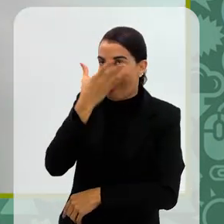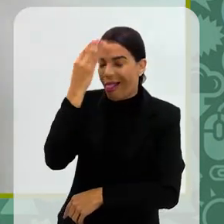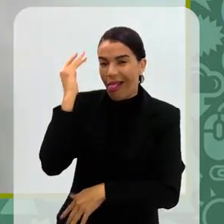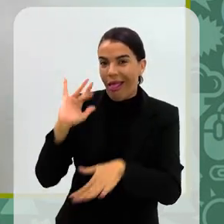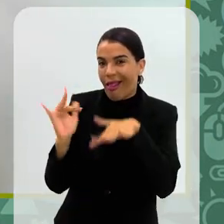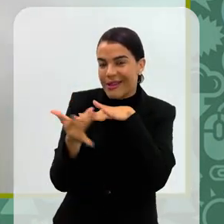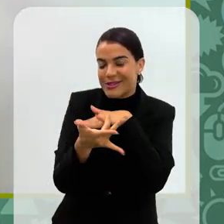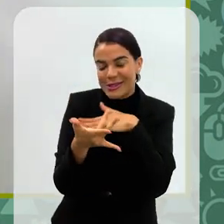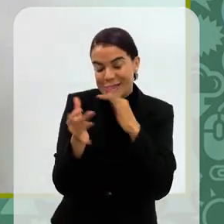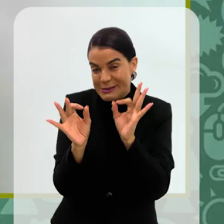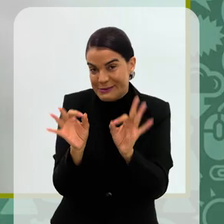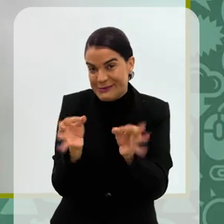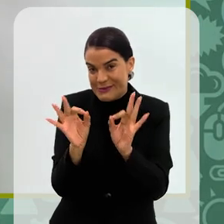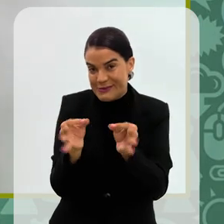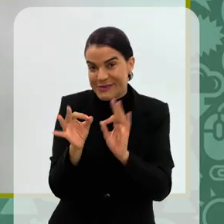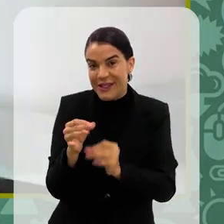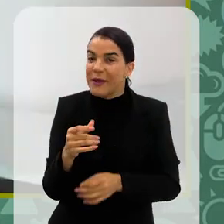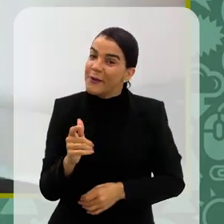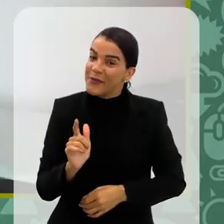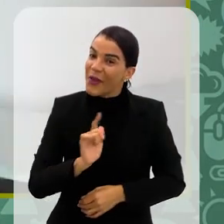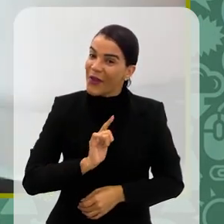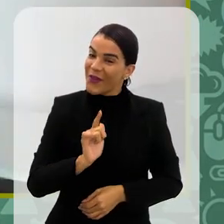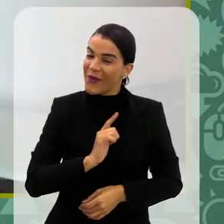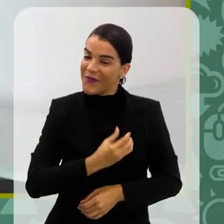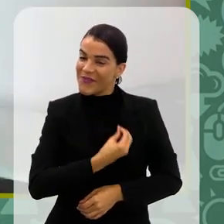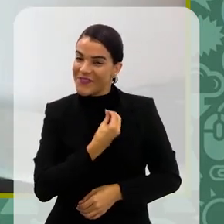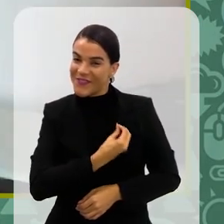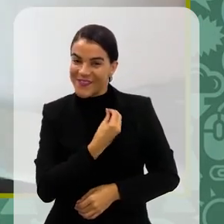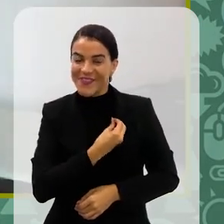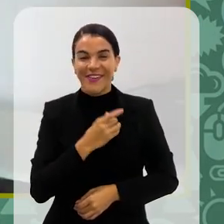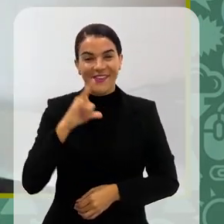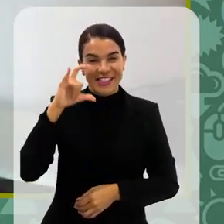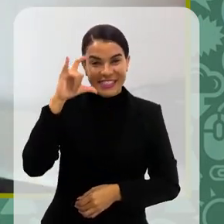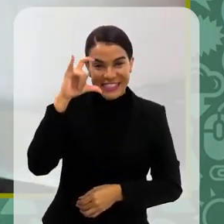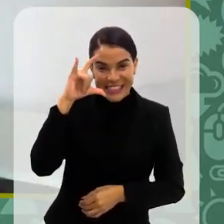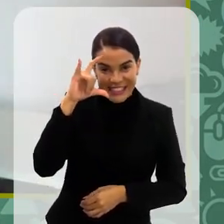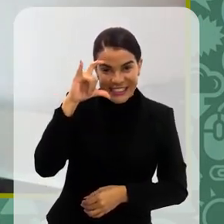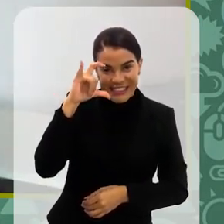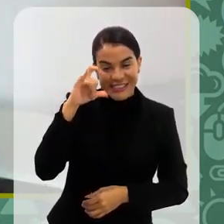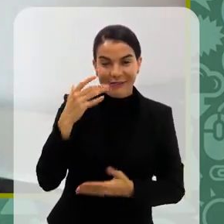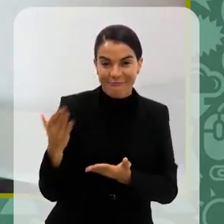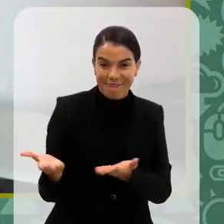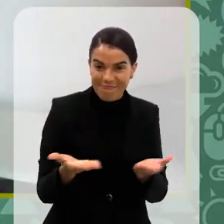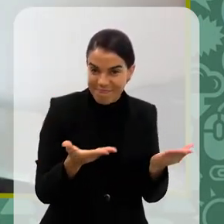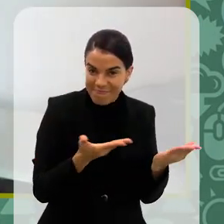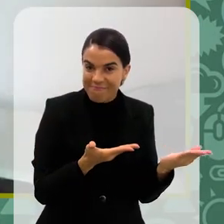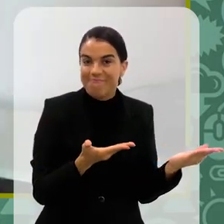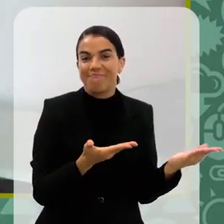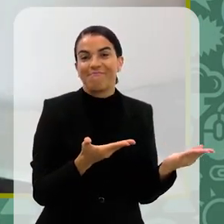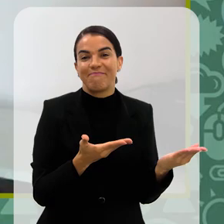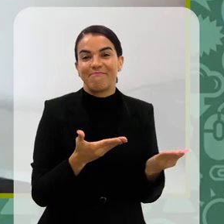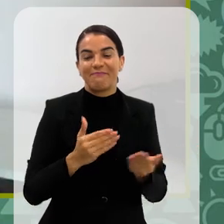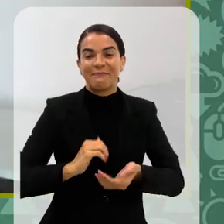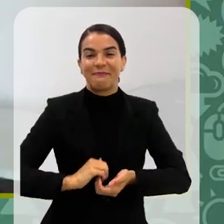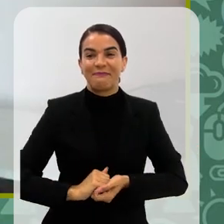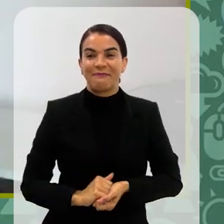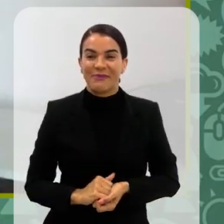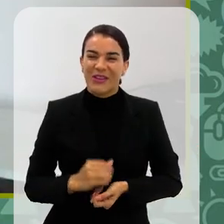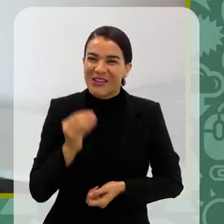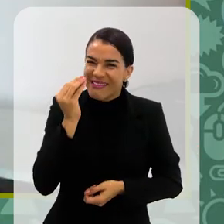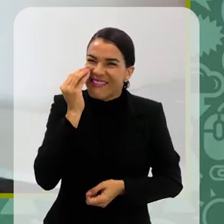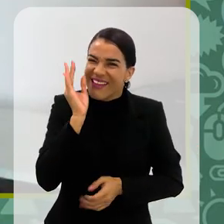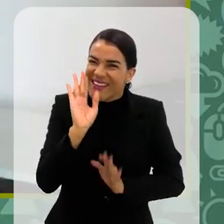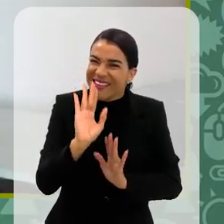redes sociais, né? Então, gente, também estou, TikTok e Instagram, arroba, Luciane, underline, Rangel.